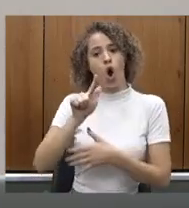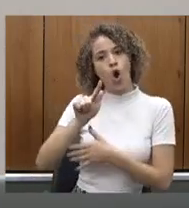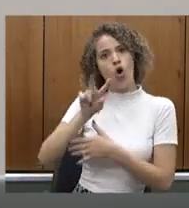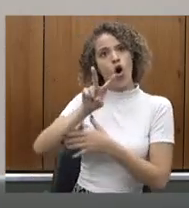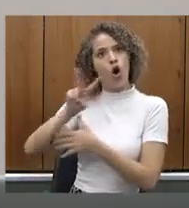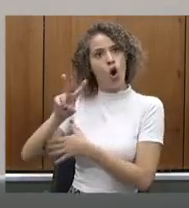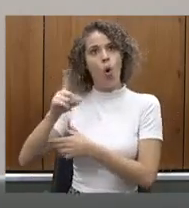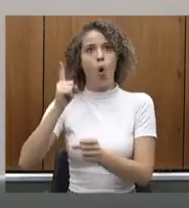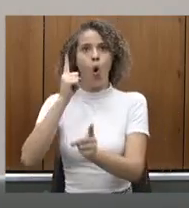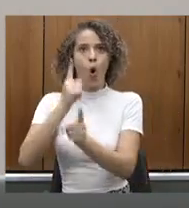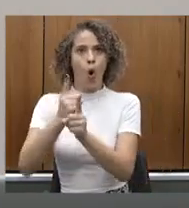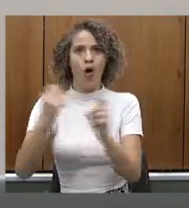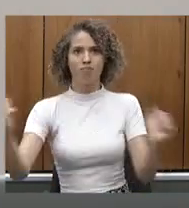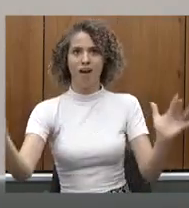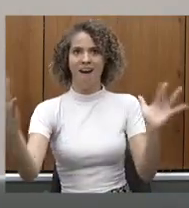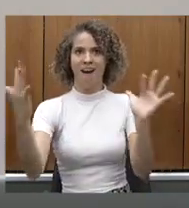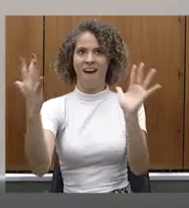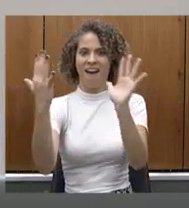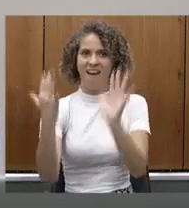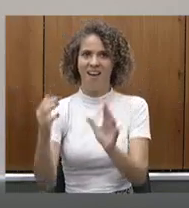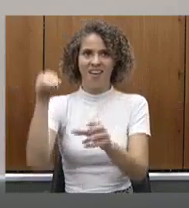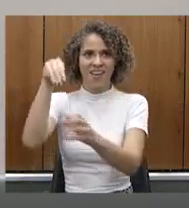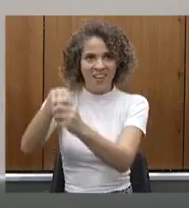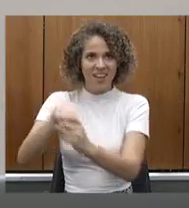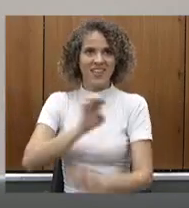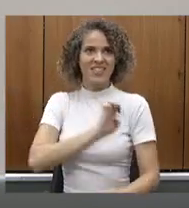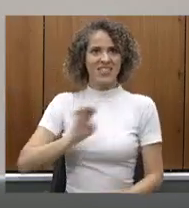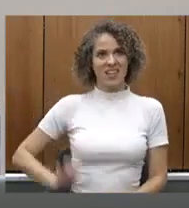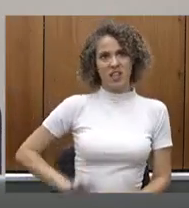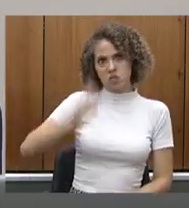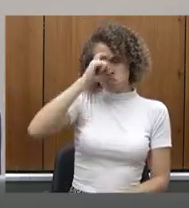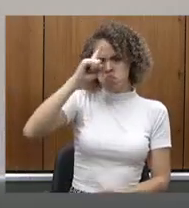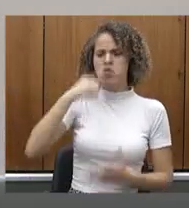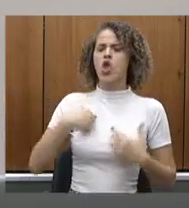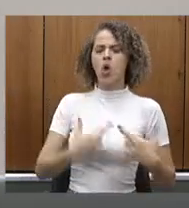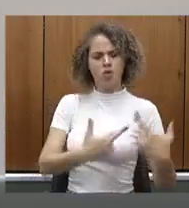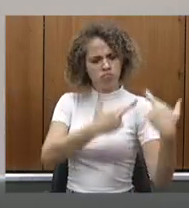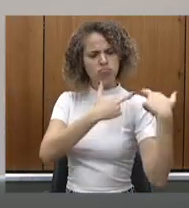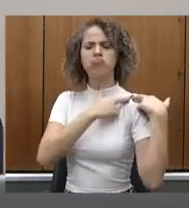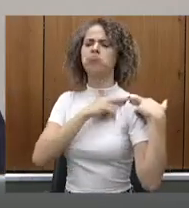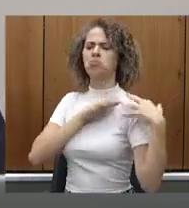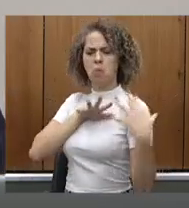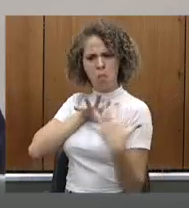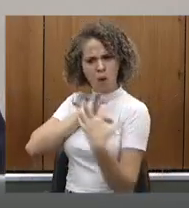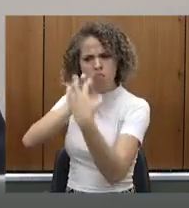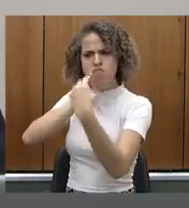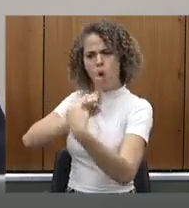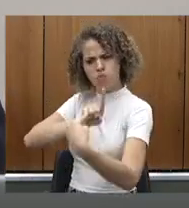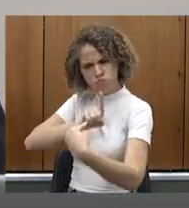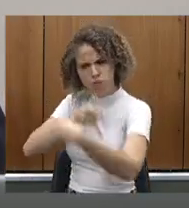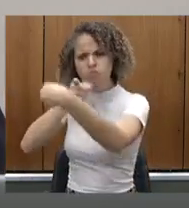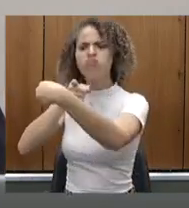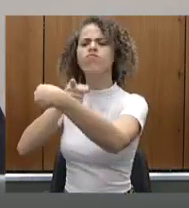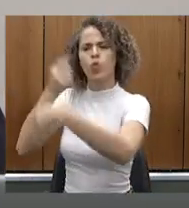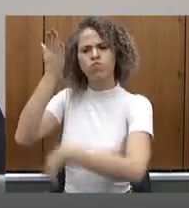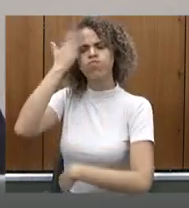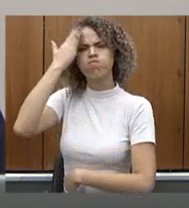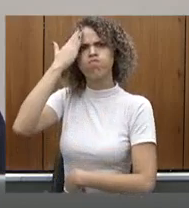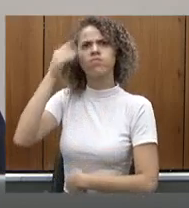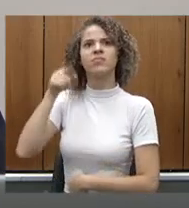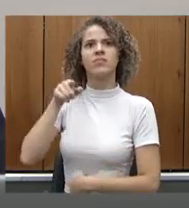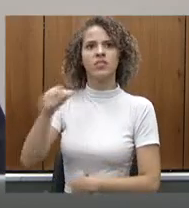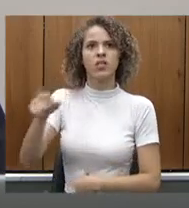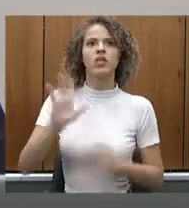encontro nosso no Hospital Municipal. Ele fez o compromisso, brigou por ele e o compromisso foi cumprido. Já temos 10